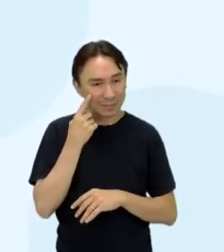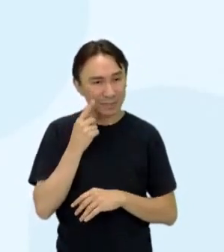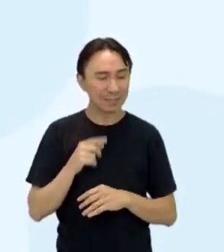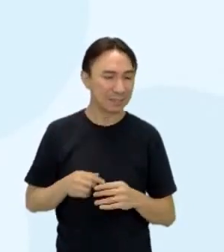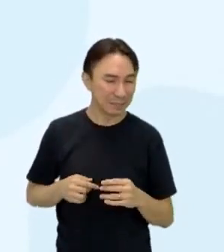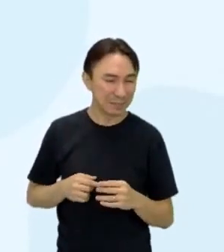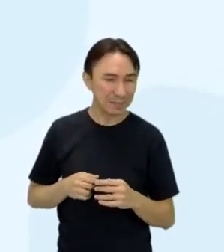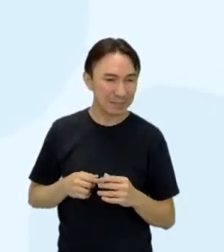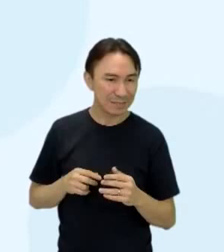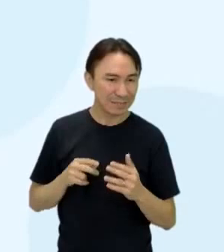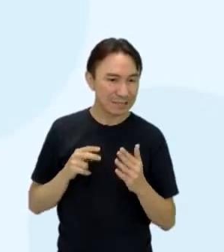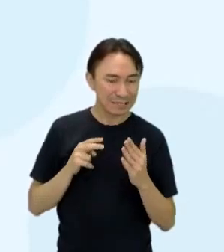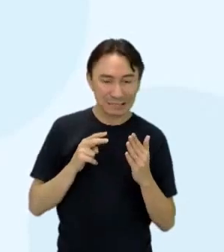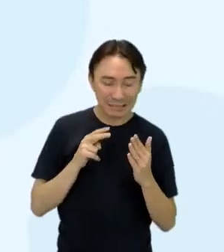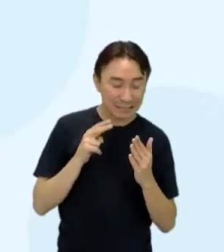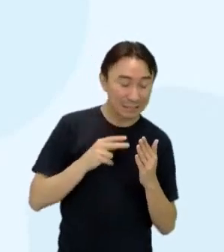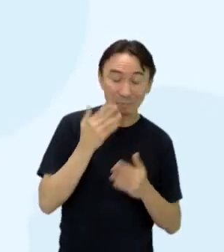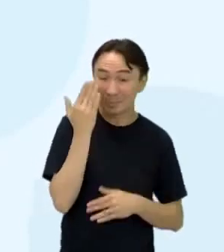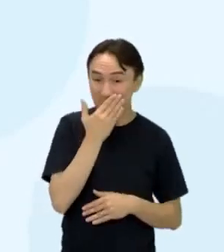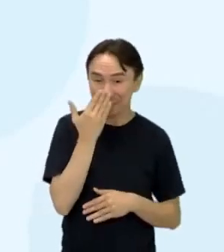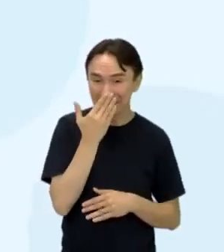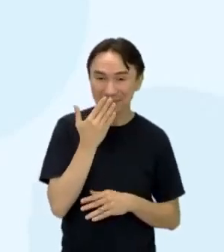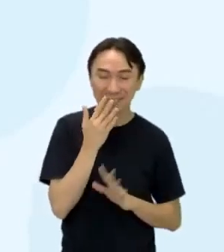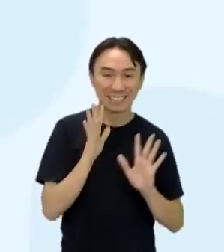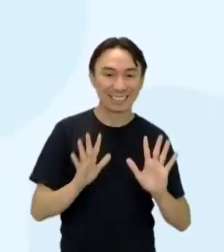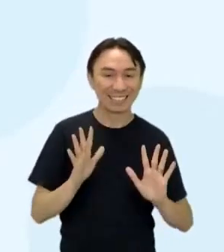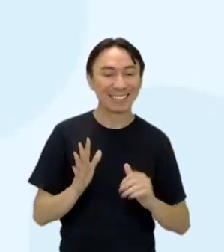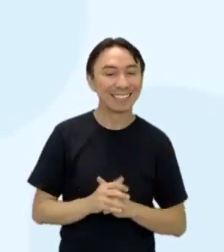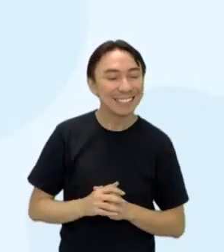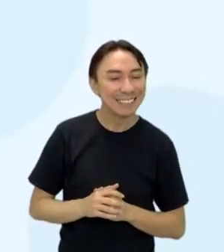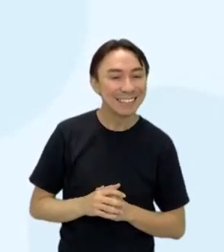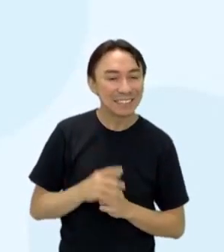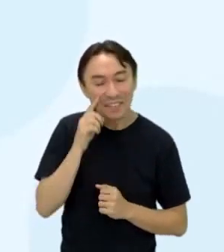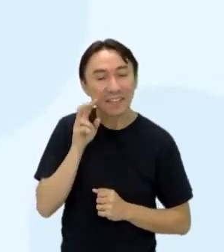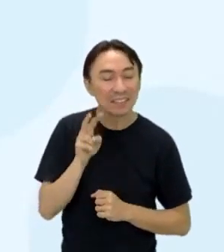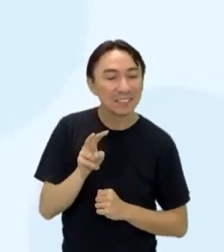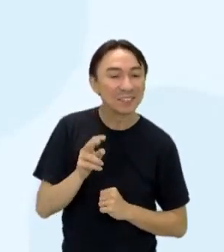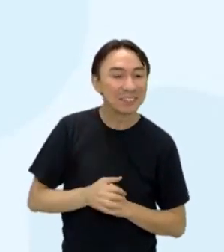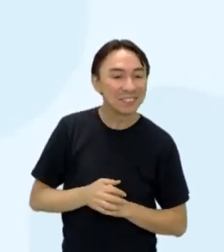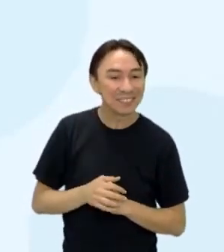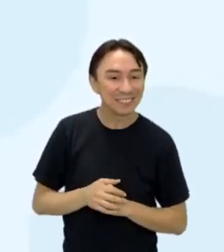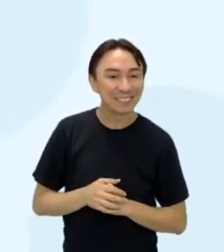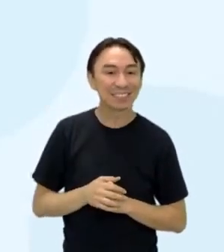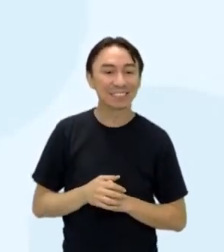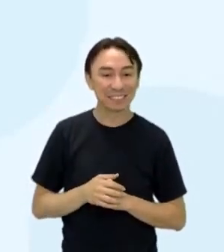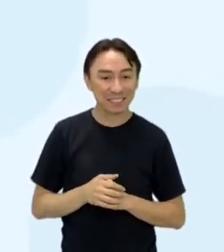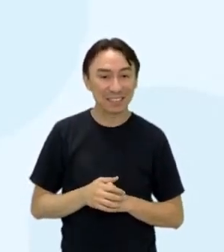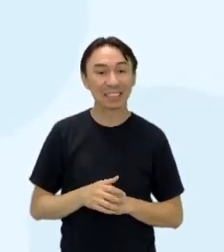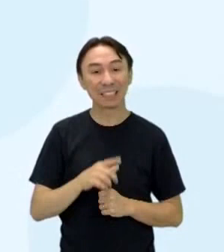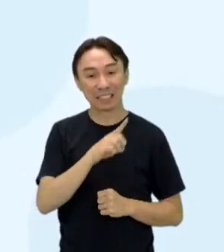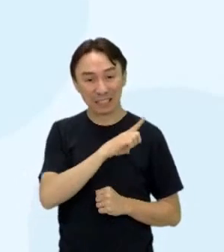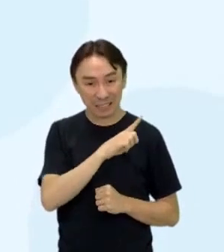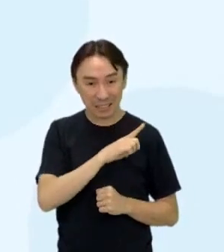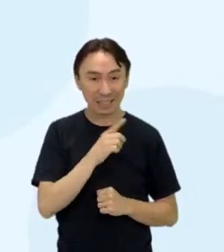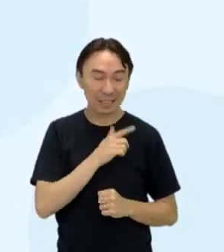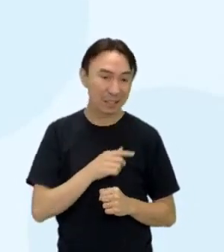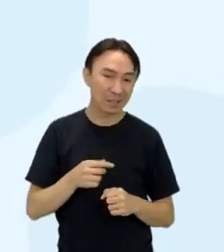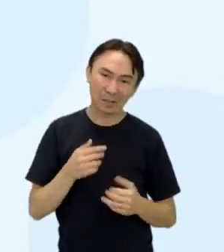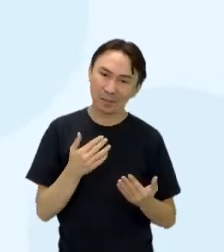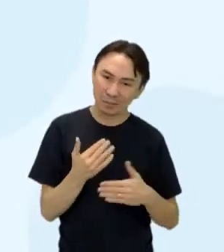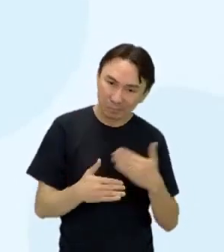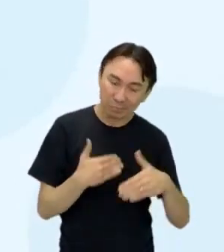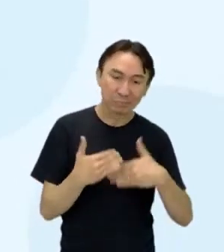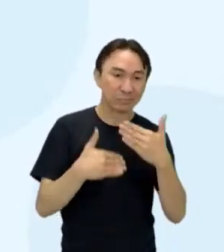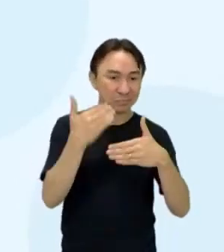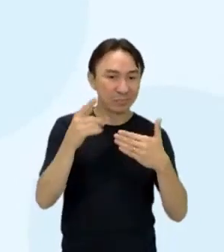aproximar aqui. Porque não legal, não. Está um pouquinho longe. Aqui, ó. O desenvolvimento que tem tido entre nós, esse meio de